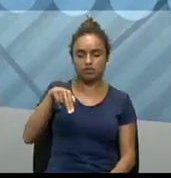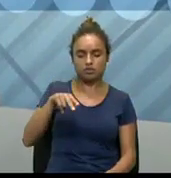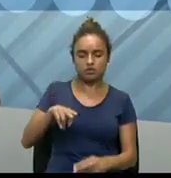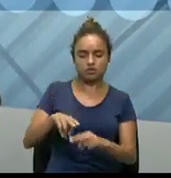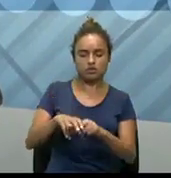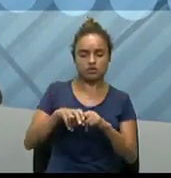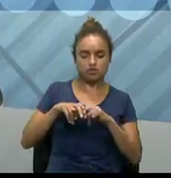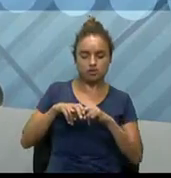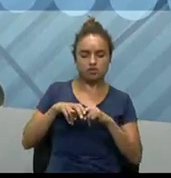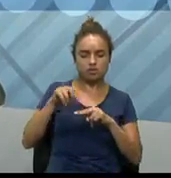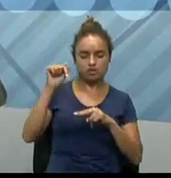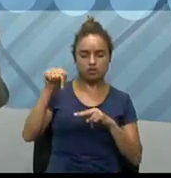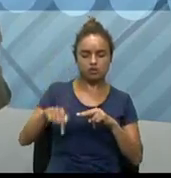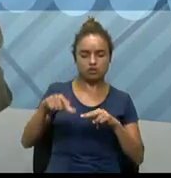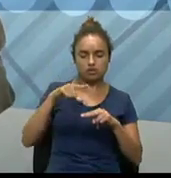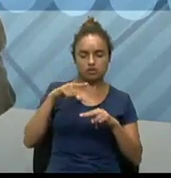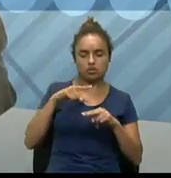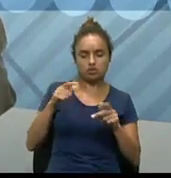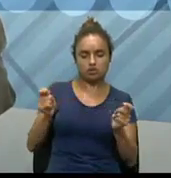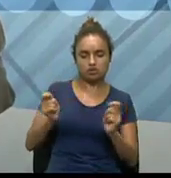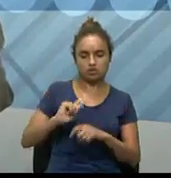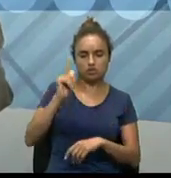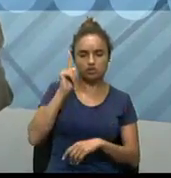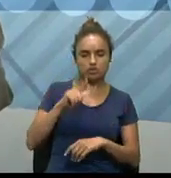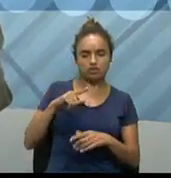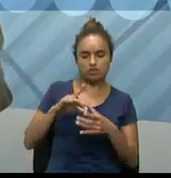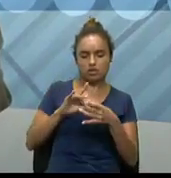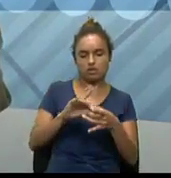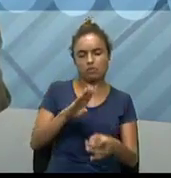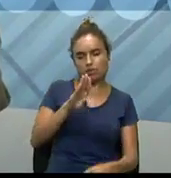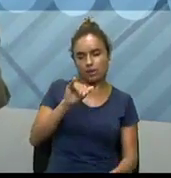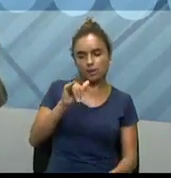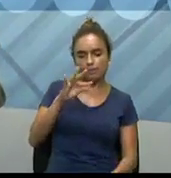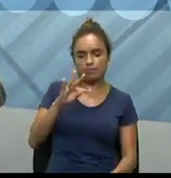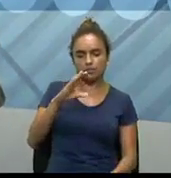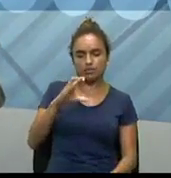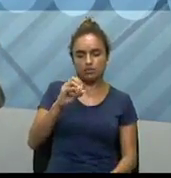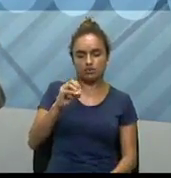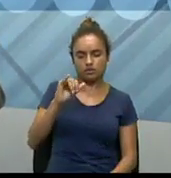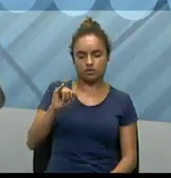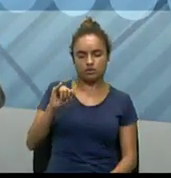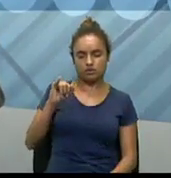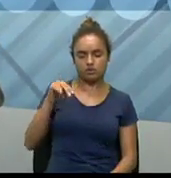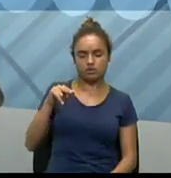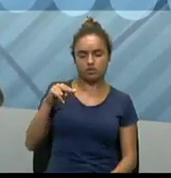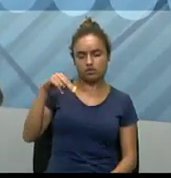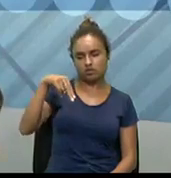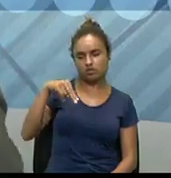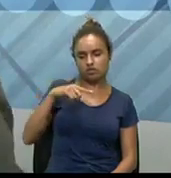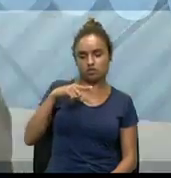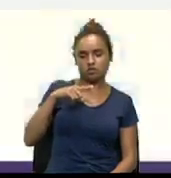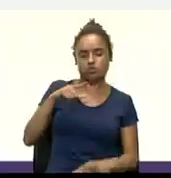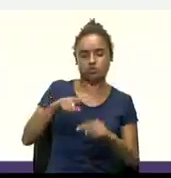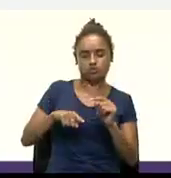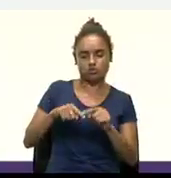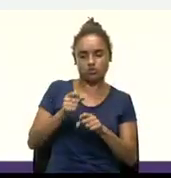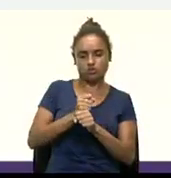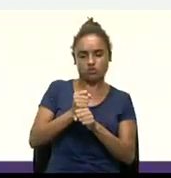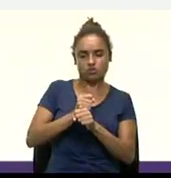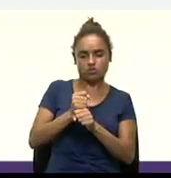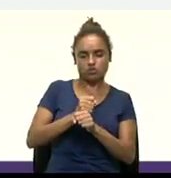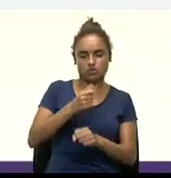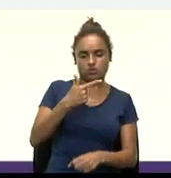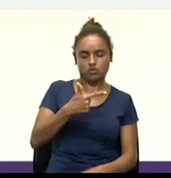propriamente dito, sobre as Bitcoins. E ela surgiu, indo ali ao quadro, no ano de